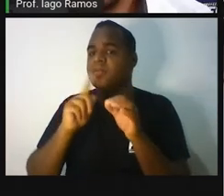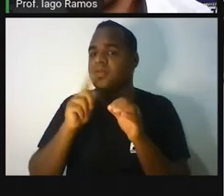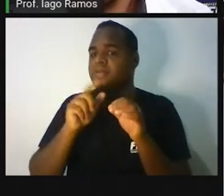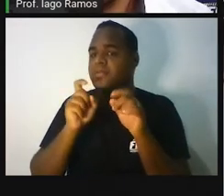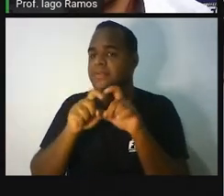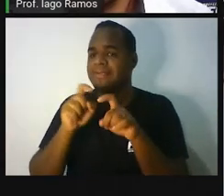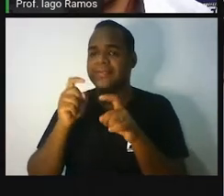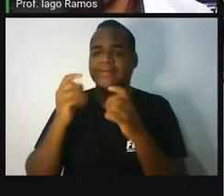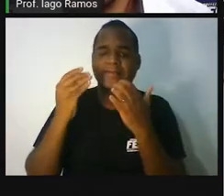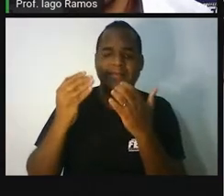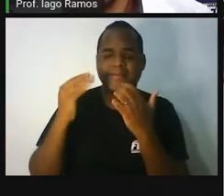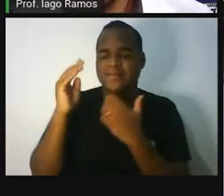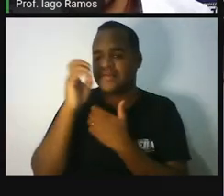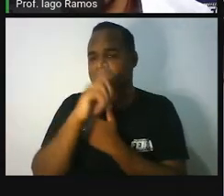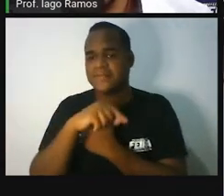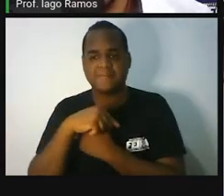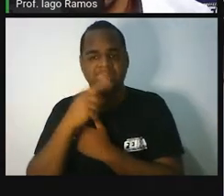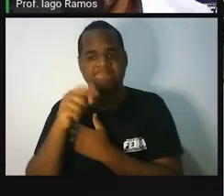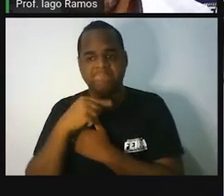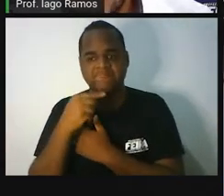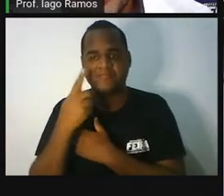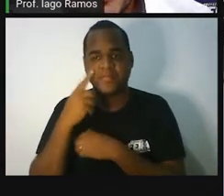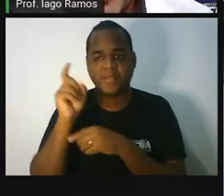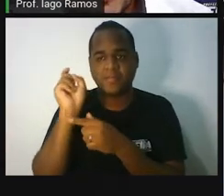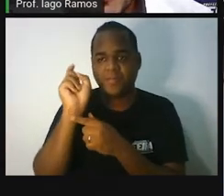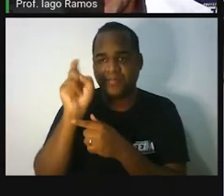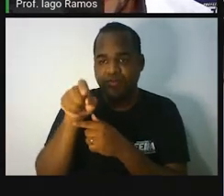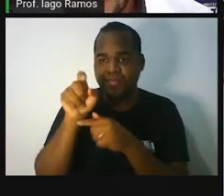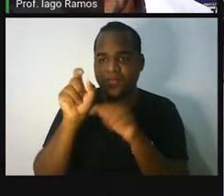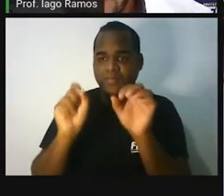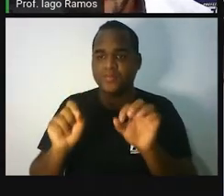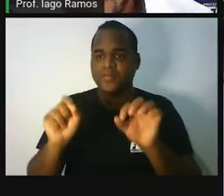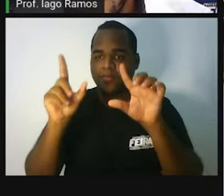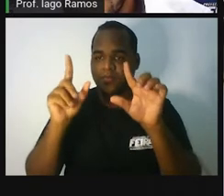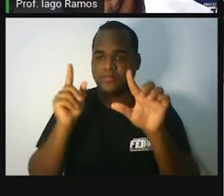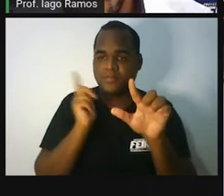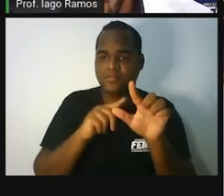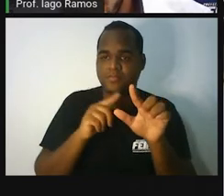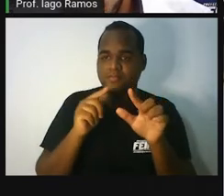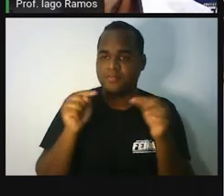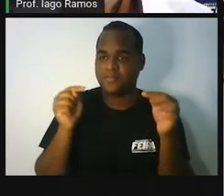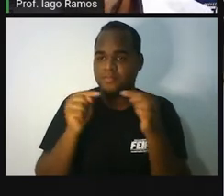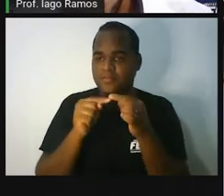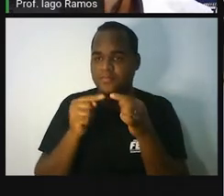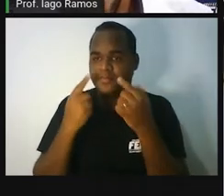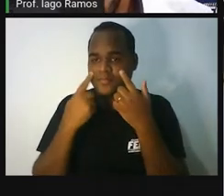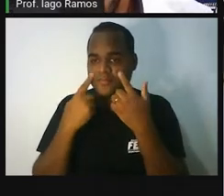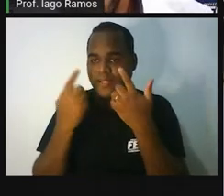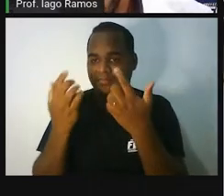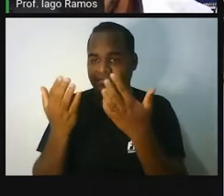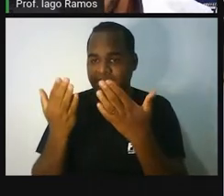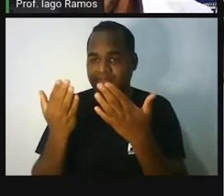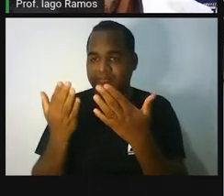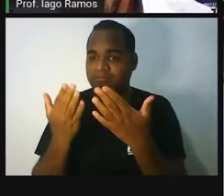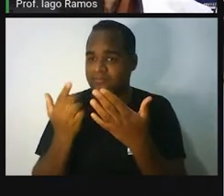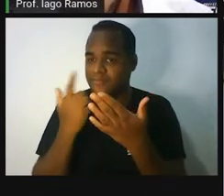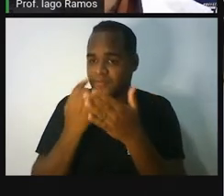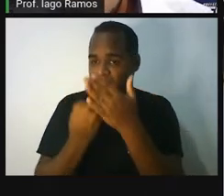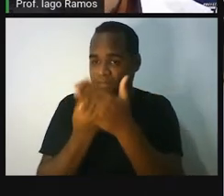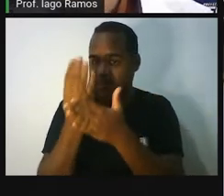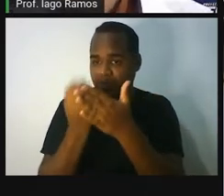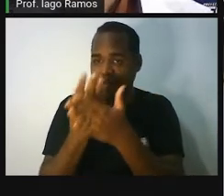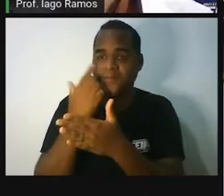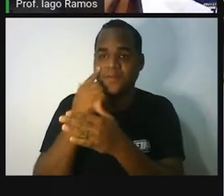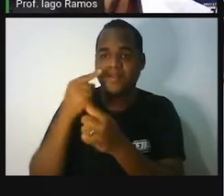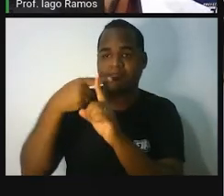bater a dúvida onde vai clicar, clica aqui, ó, ele mostra. Está vendo? Ó. Está vendo o apareceu aqui para clicar